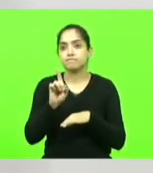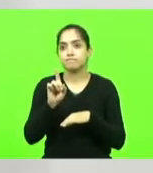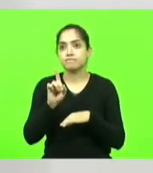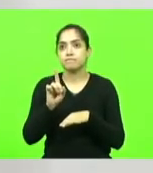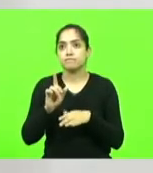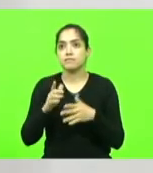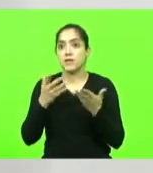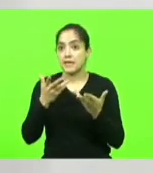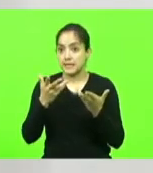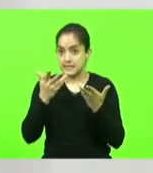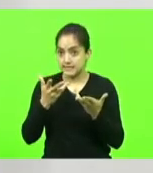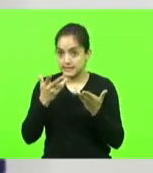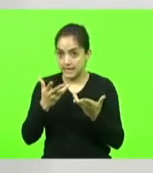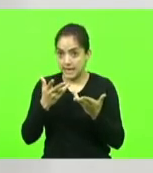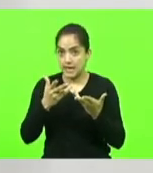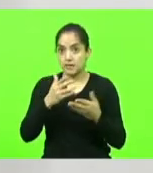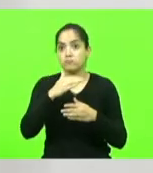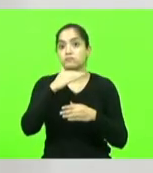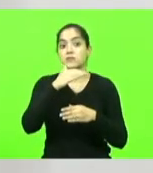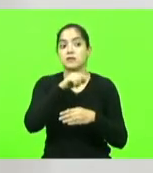querem que alguém morra